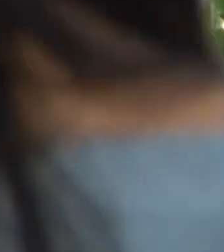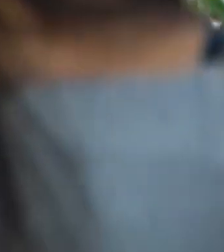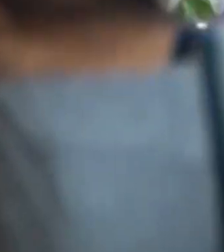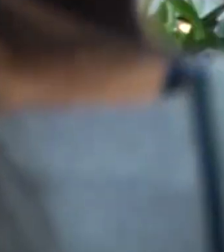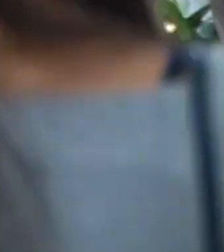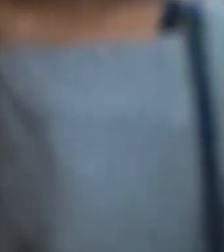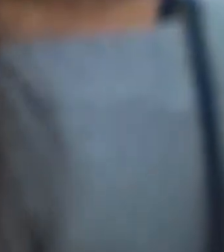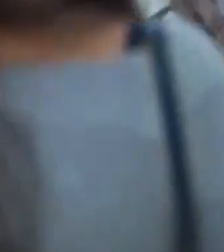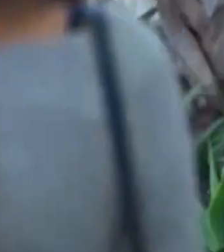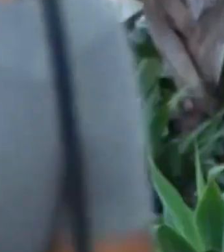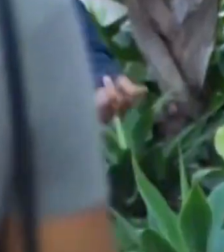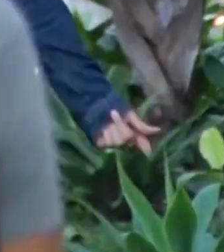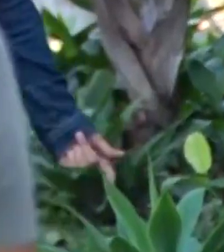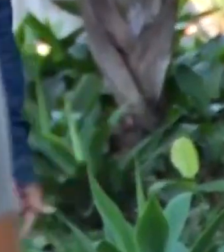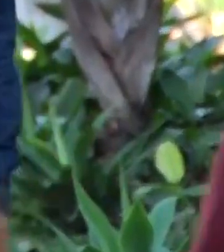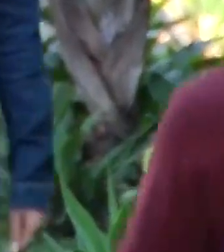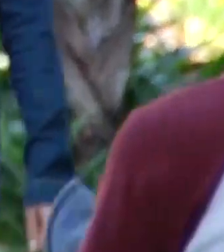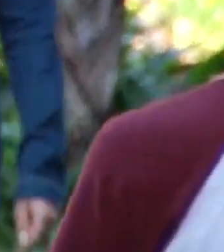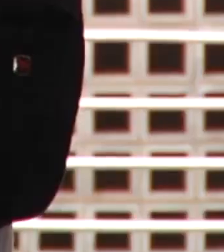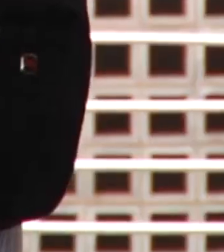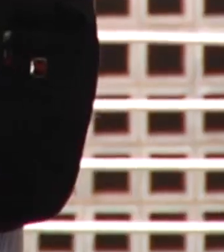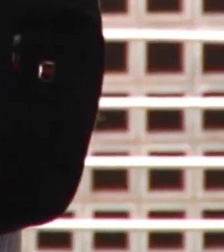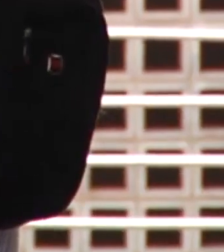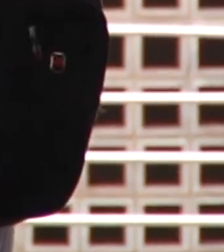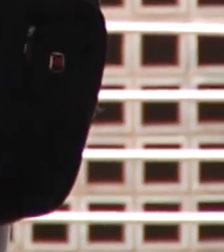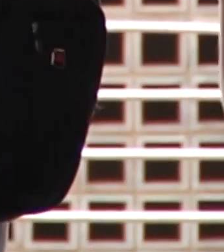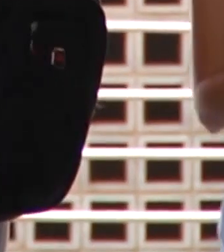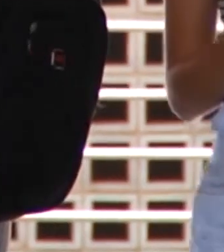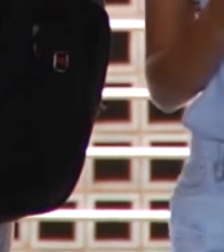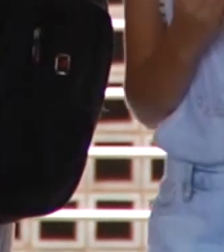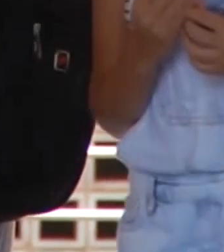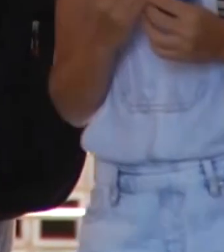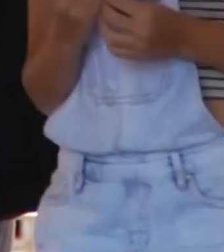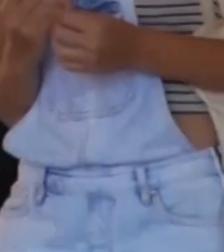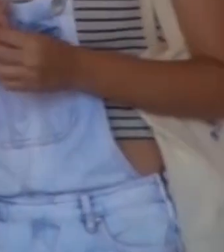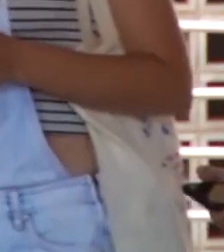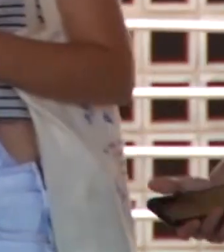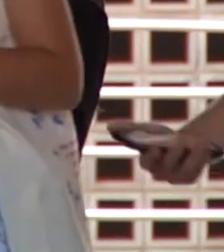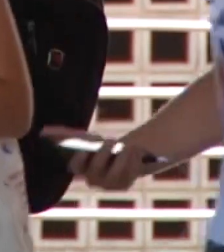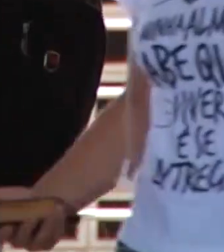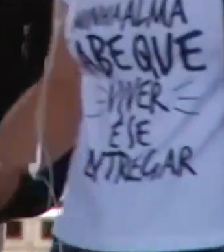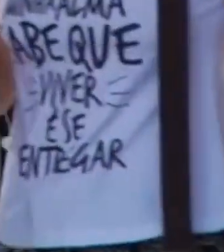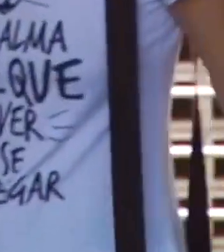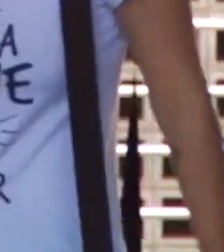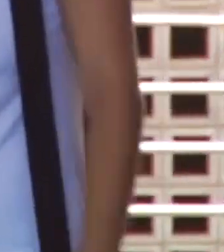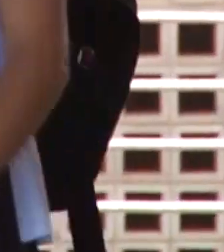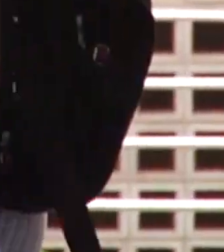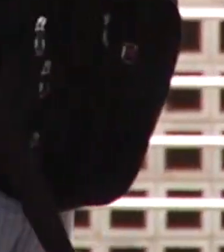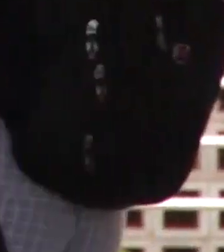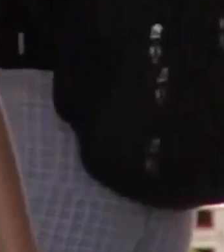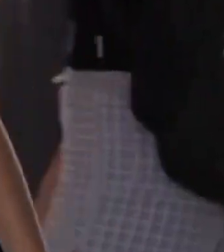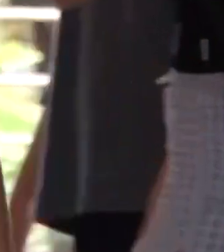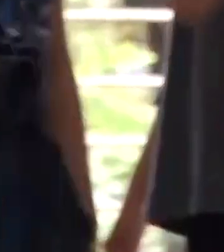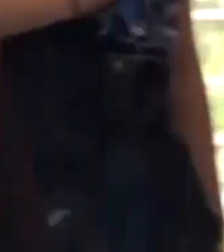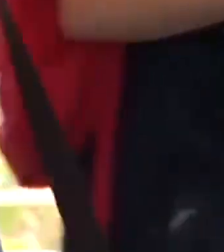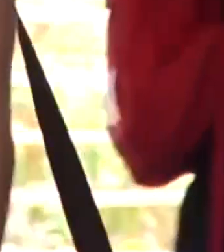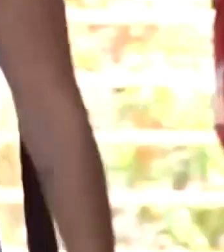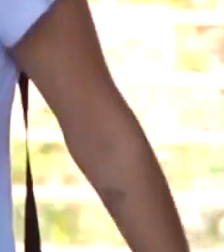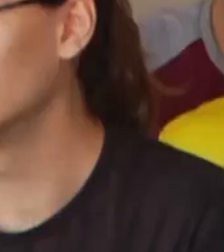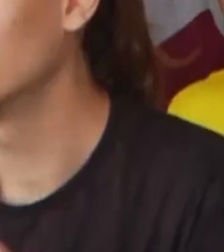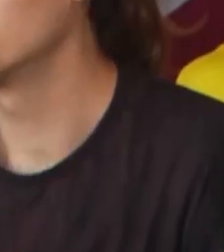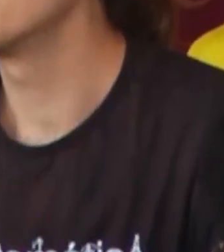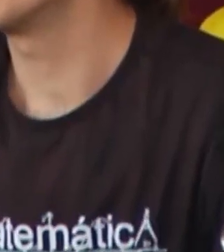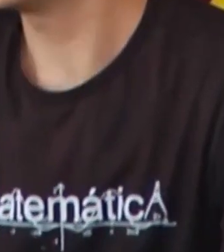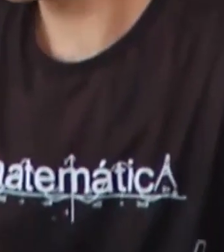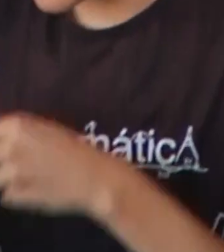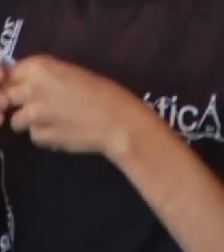para Programas Sociais do Governo Federal, pode solicitar isenção de taxa. Dá para fazer isso até 5 de março. A